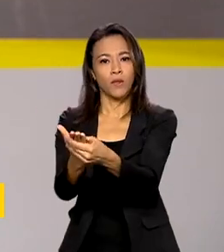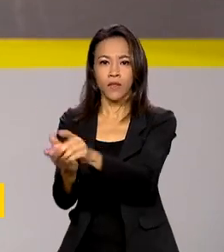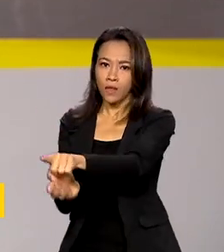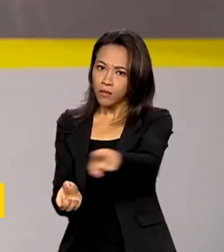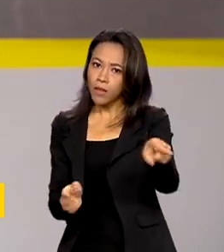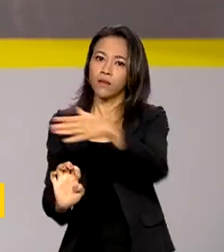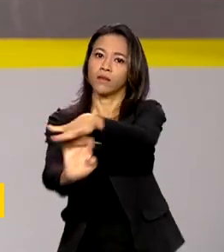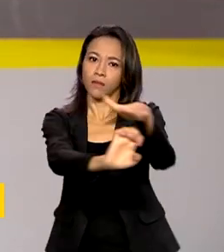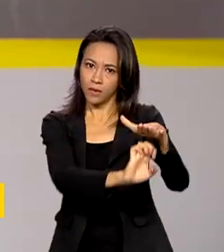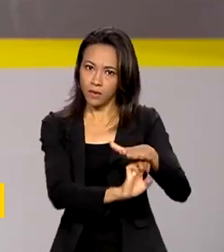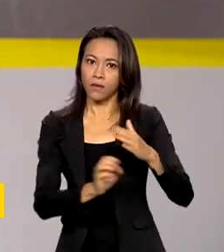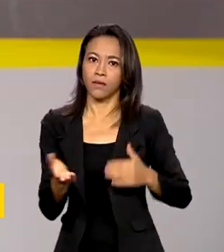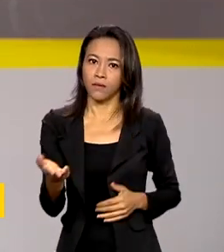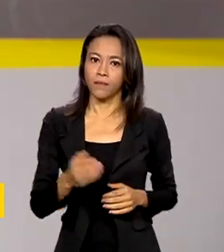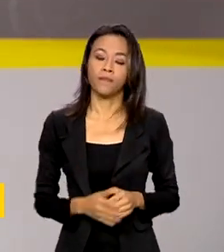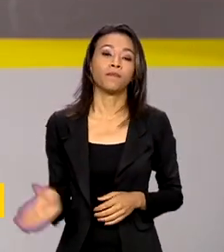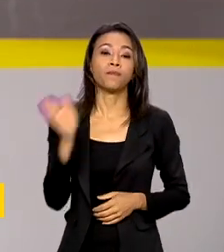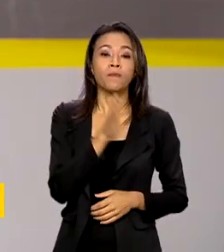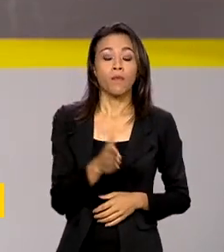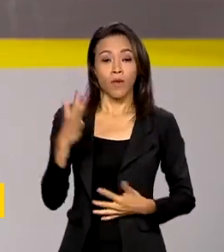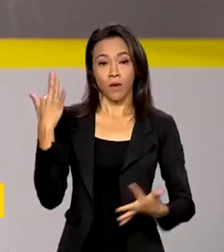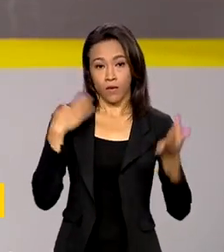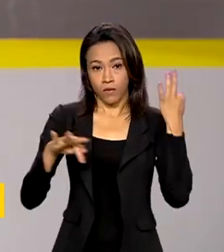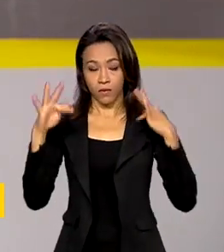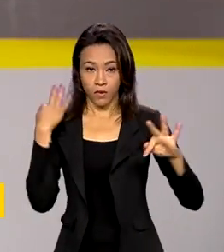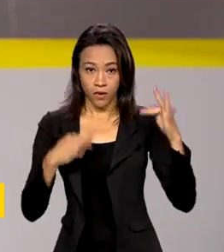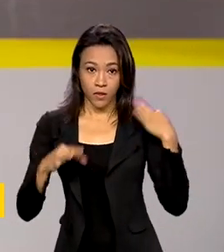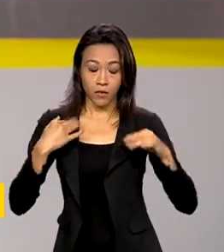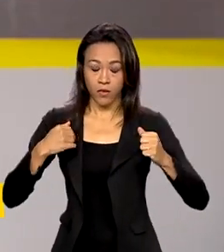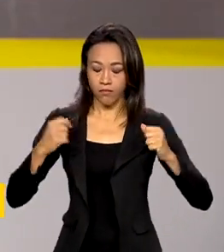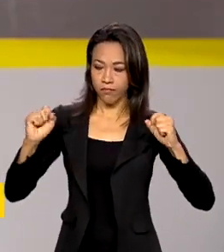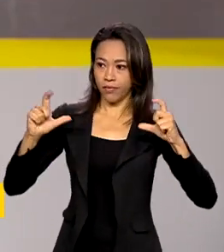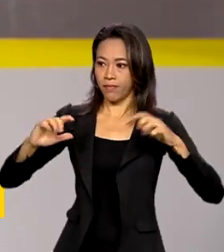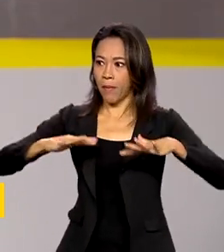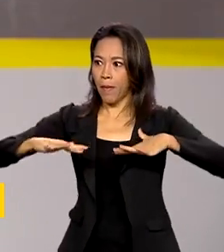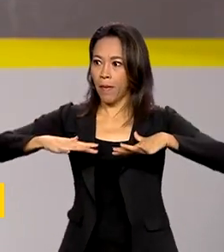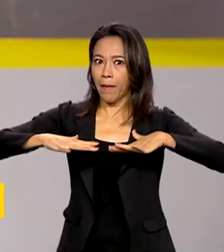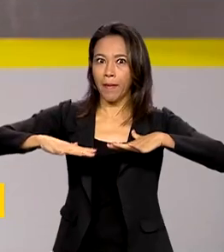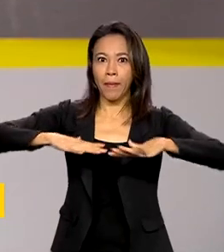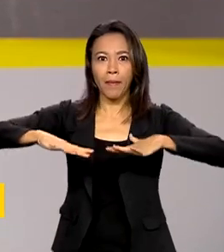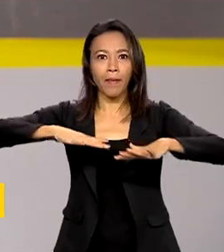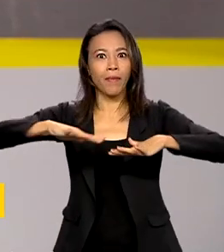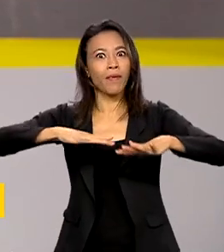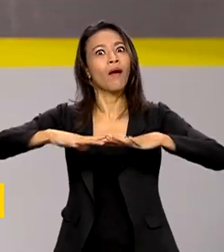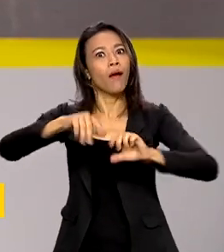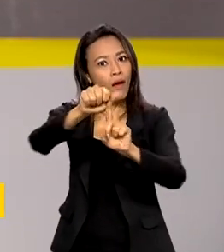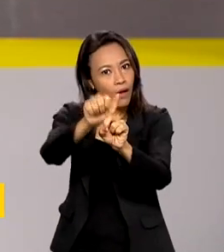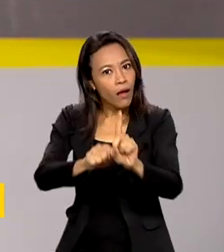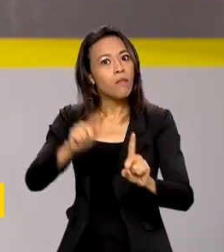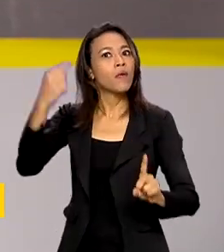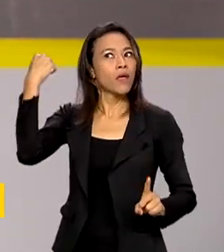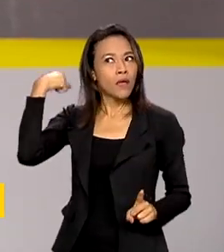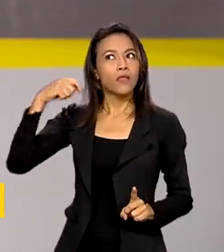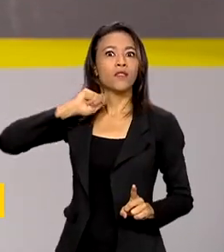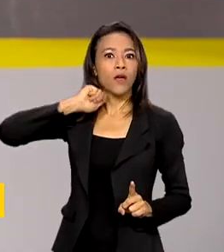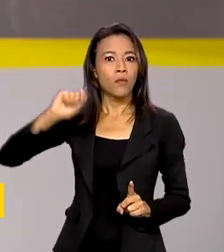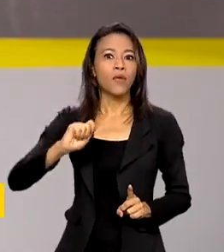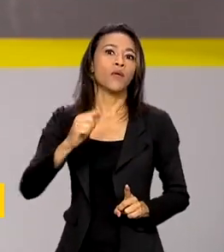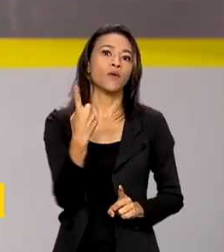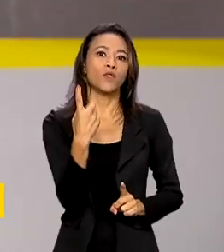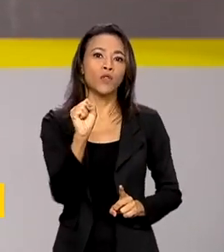O turismo vem apresentando sinais de aquecimento. Só em abril foram mais de 18.500